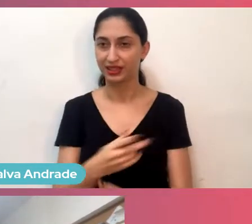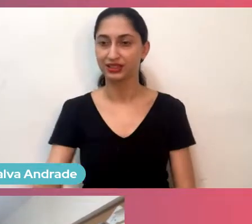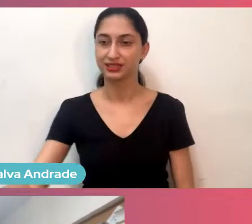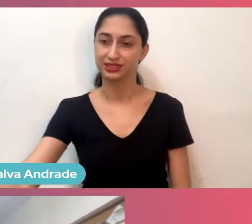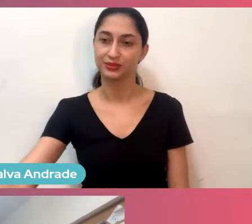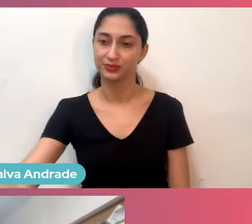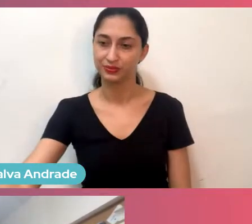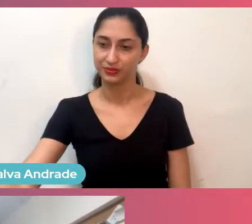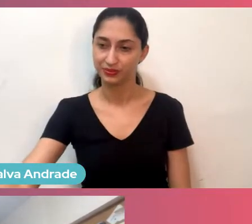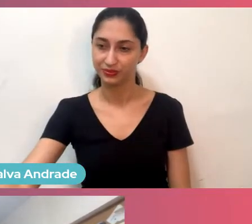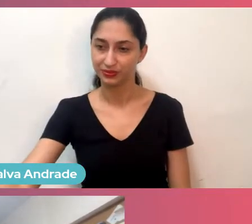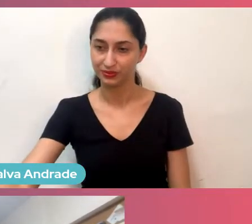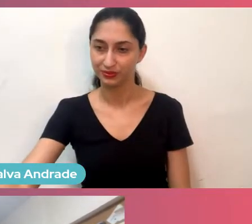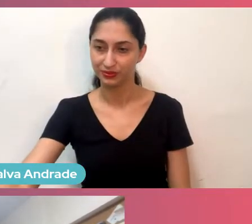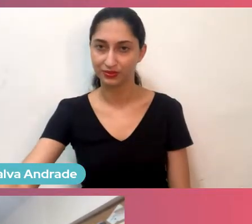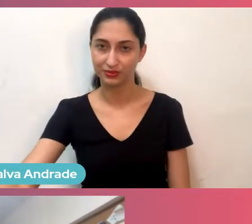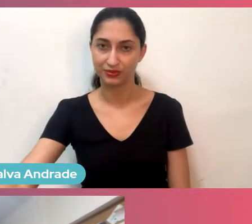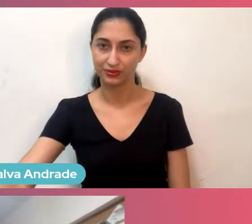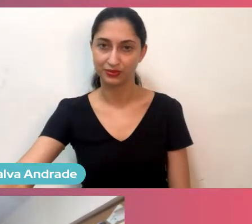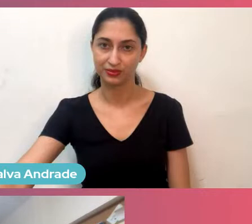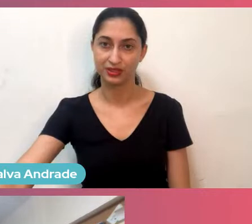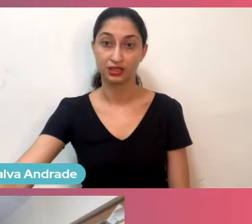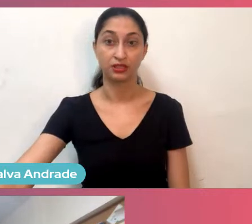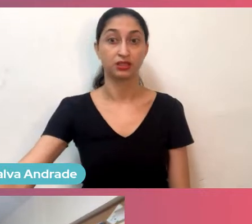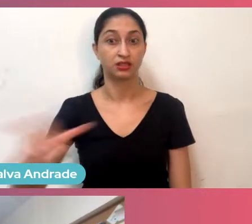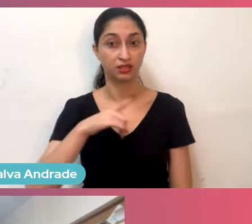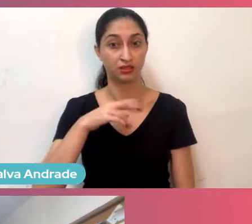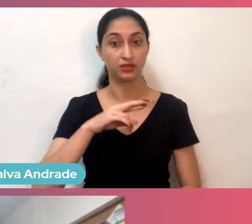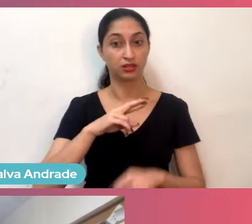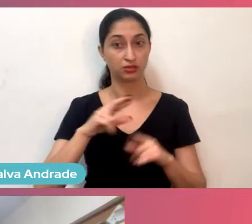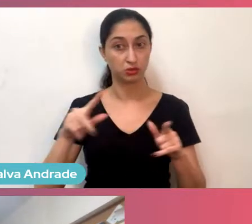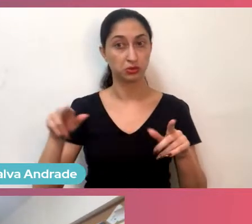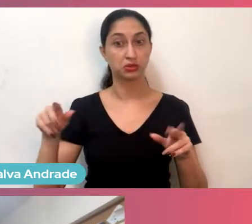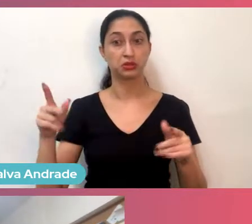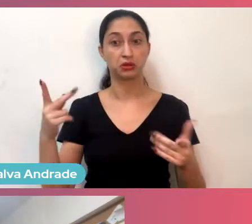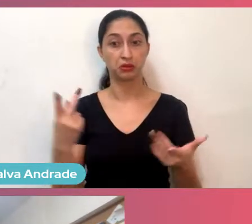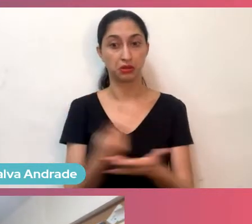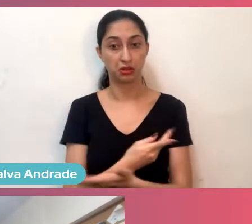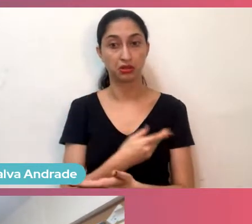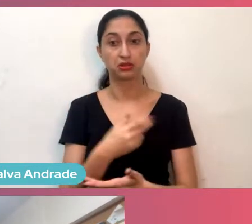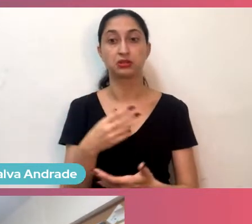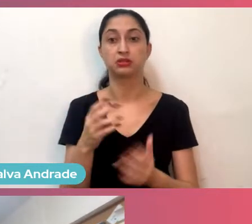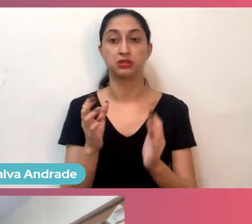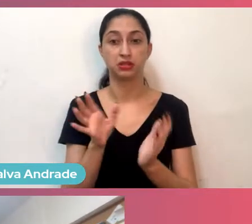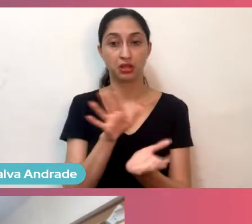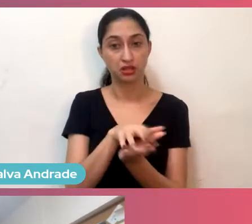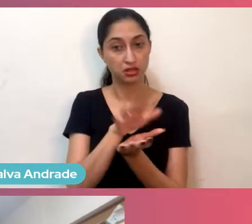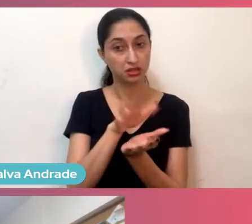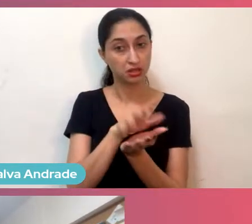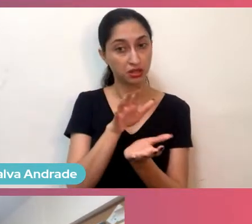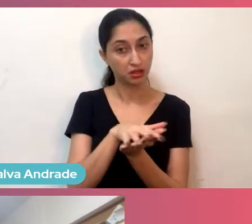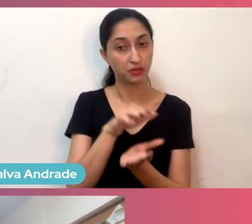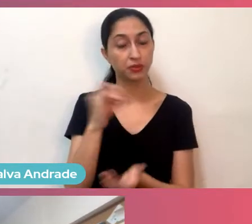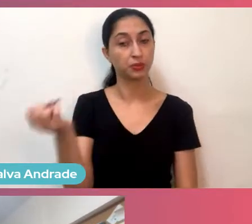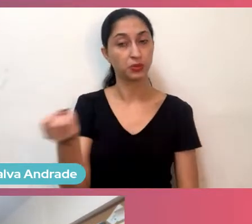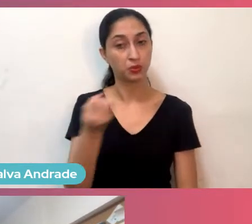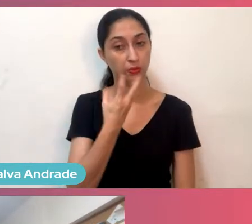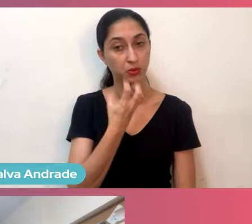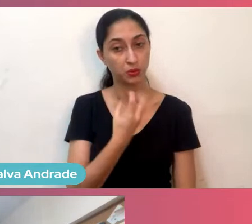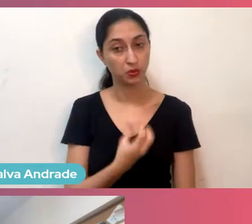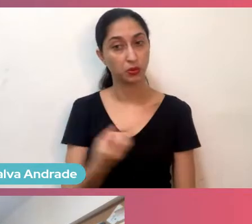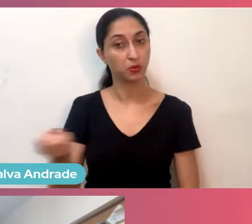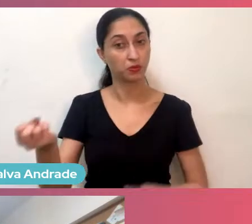acontecendo além de Recife, porque tem bastante coisa acontecendo, é um estado com bastante pujança e bastante inovação